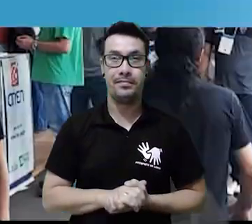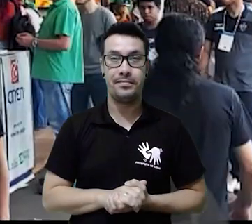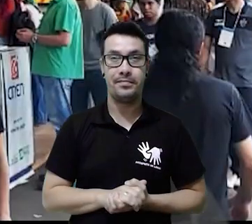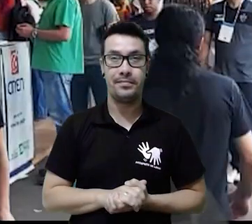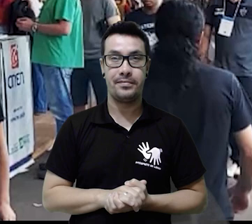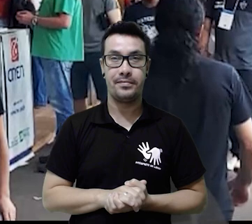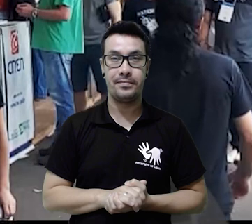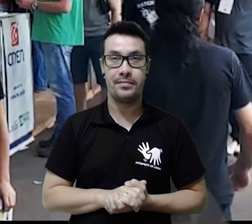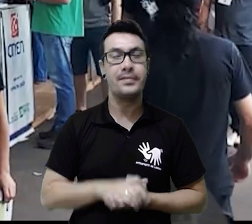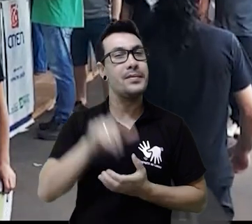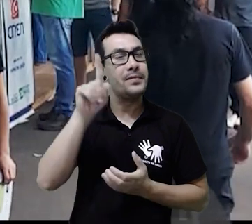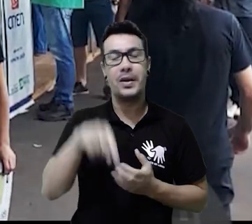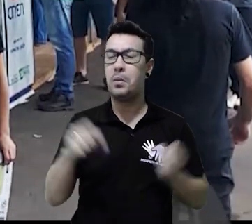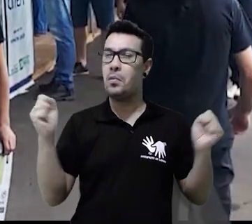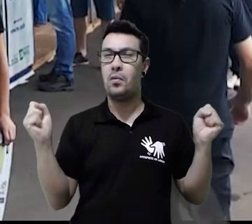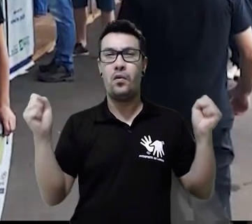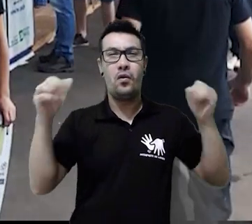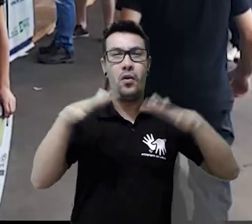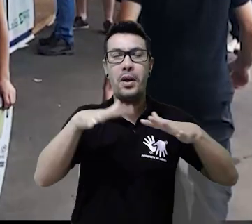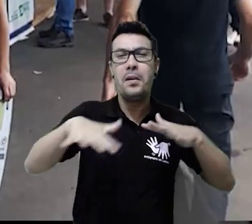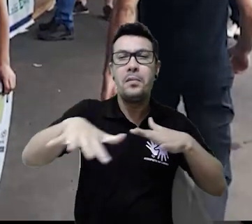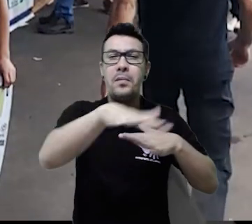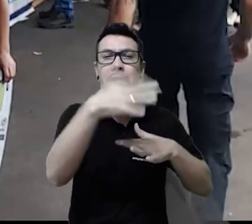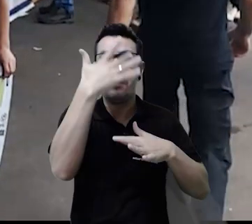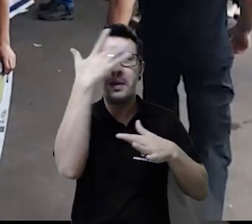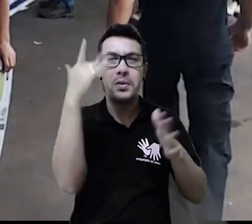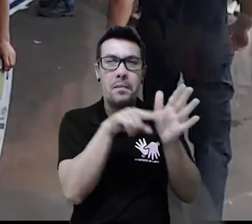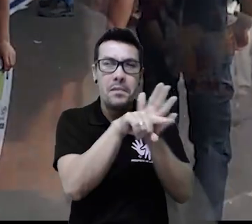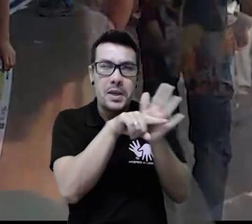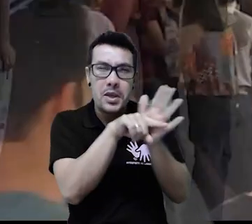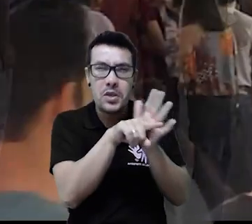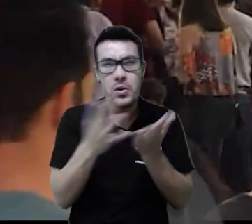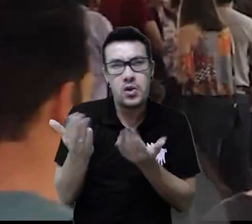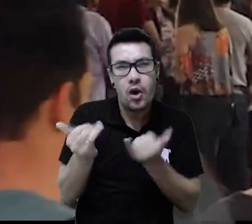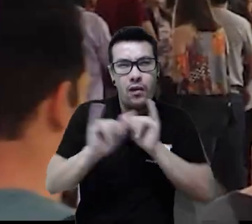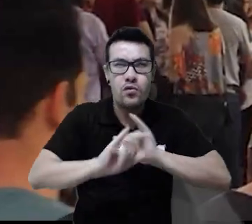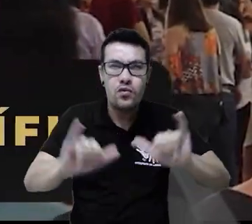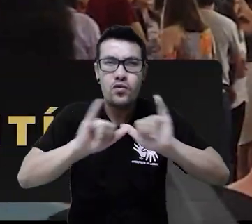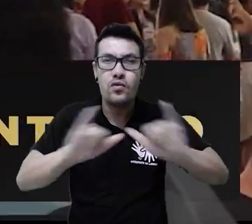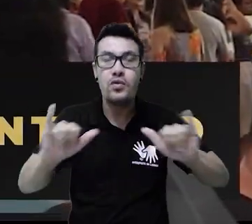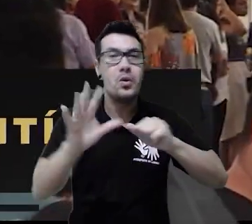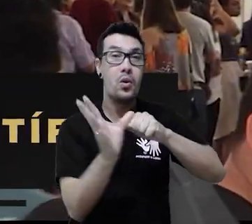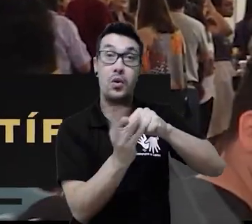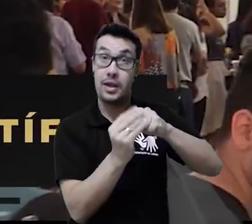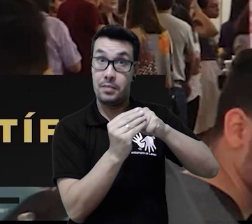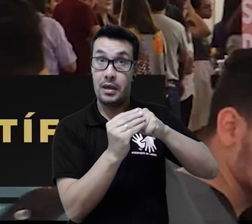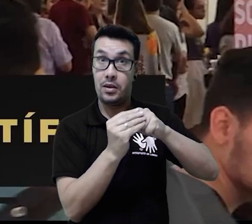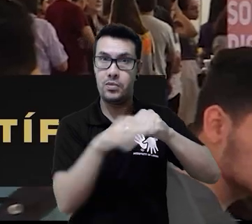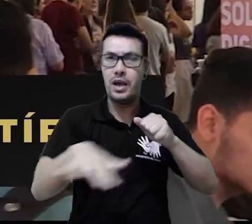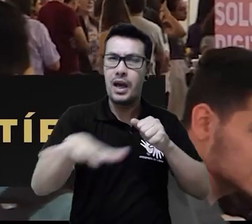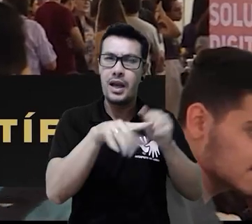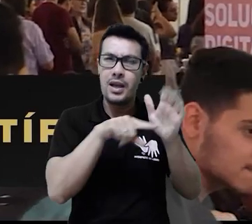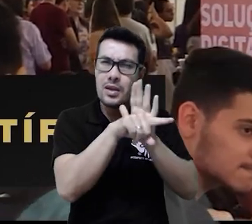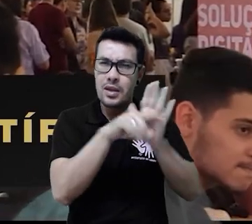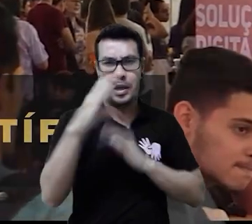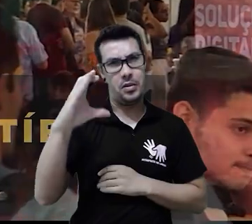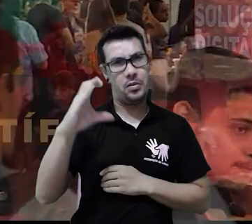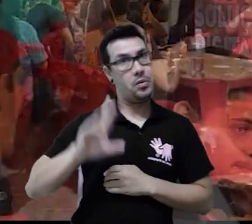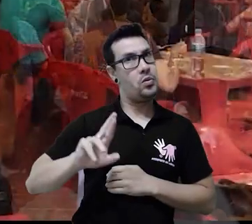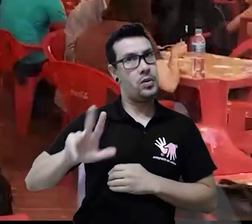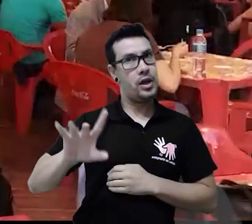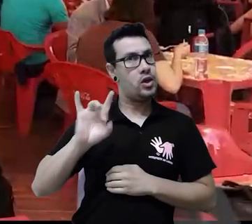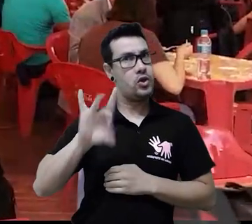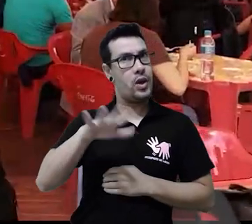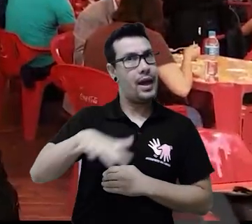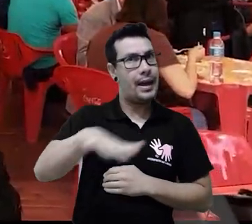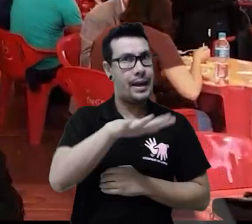Um ponto de encontro para pesquisadores e jovens cientistas para a disseminação do conhecimento científico que não se restringe apenas